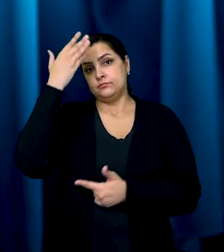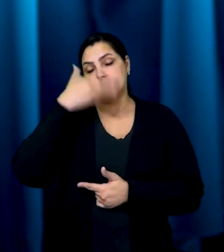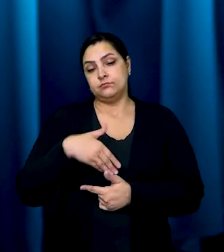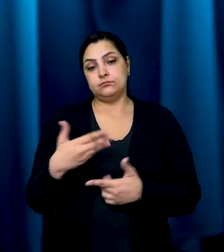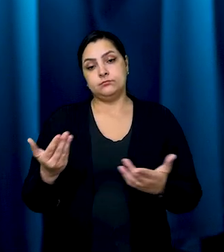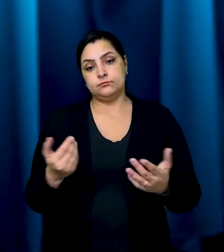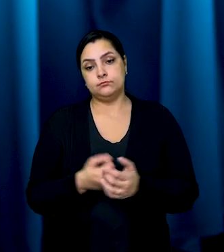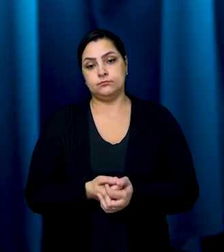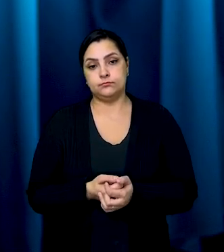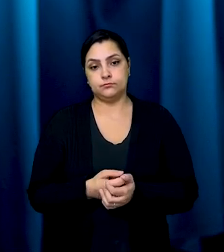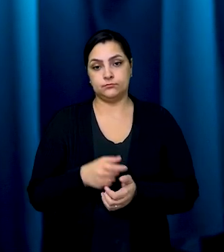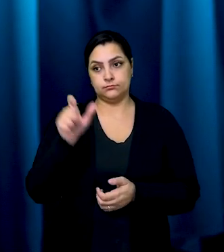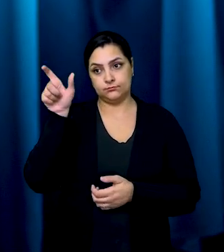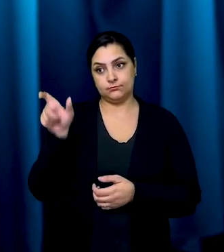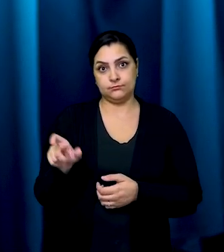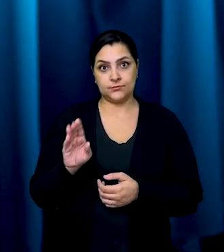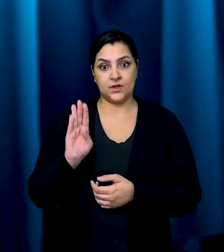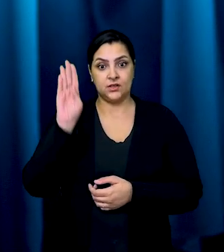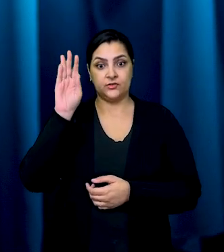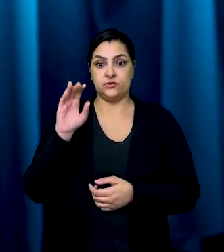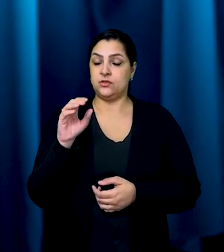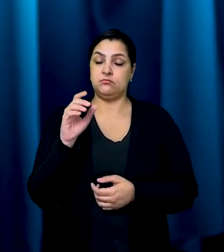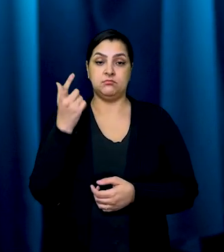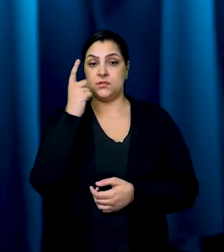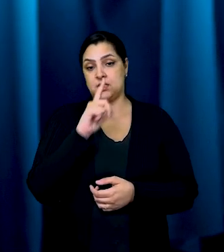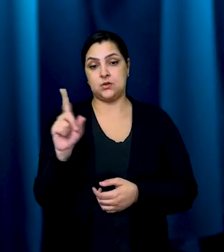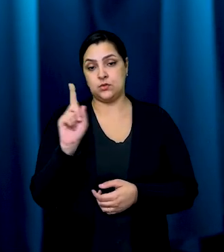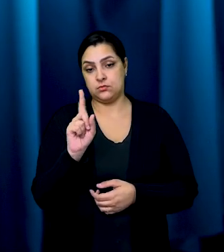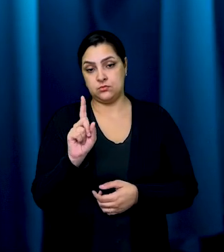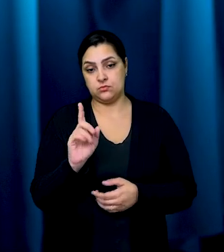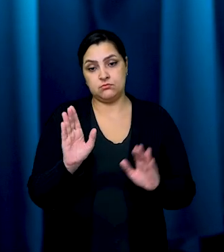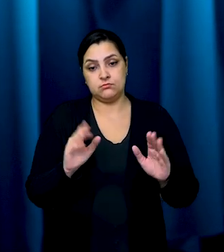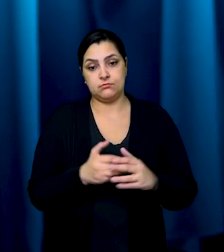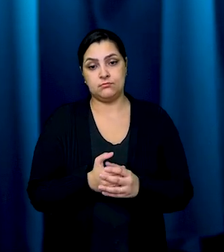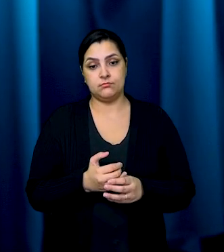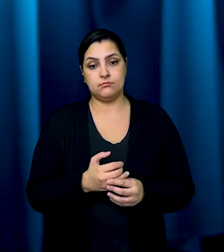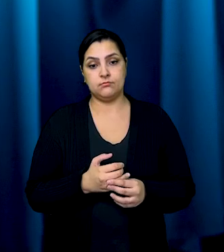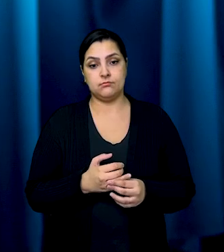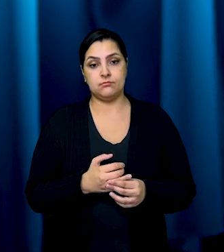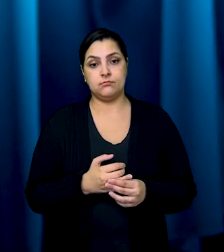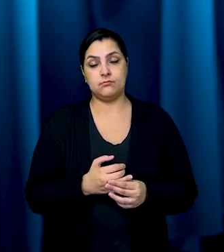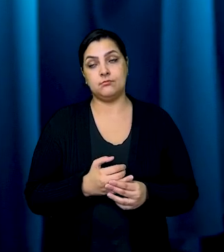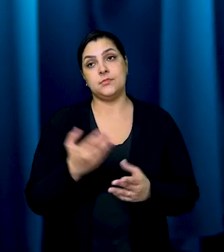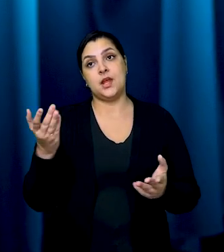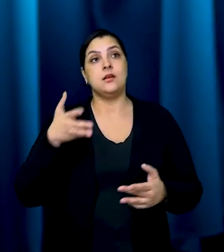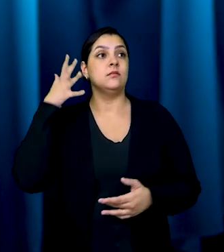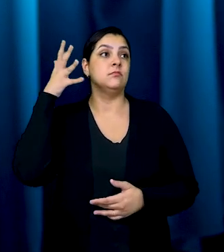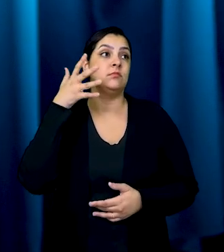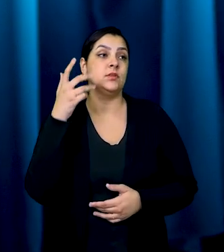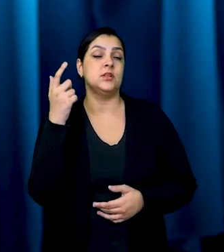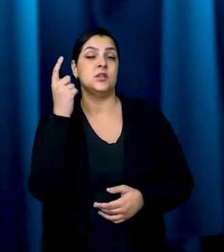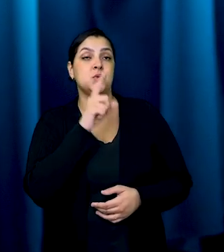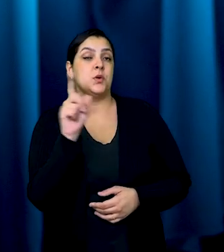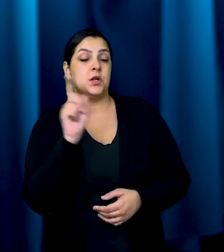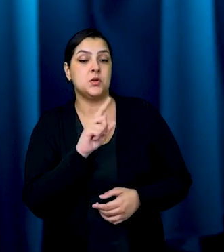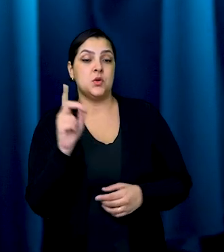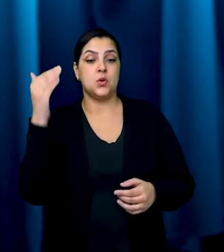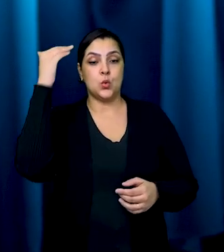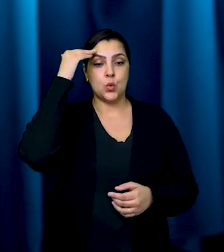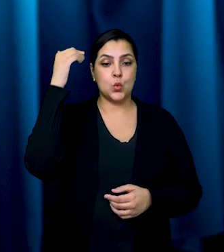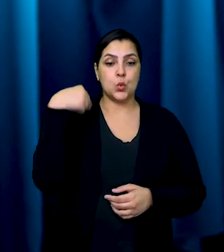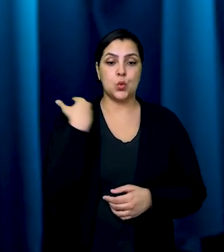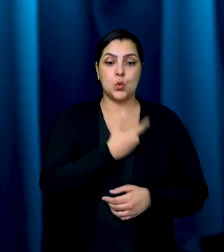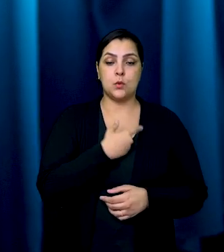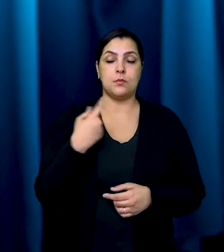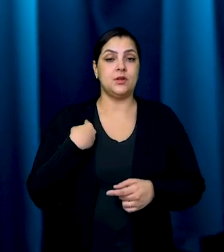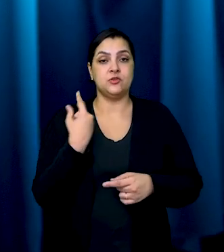comprovação. Só que aí, beleza, o candidato escolhido não ganhou. E aí fizeram um discurso que não ganhou, que a culpa era da